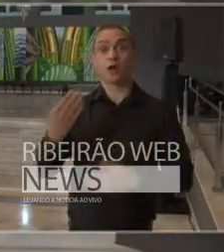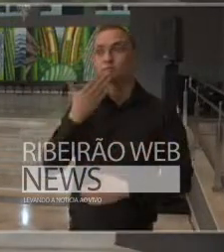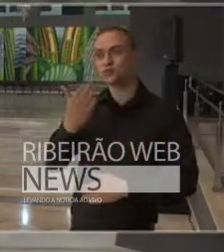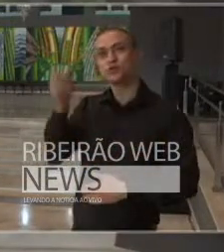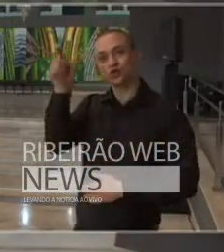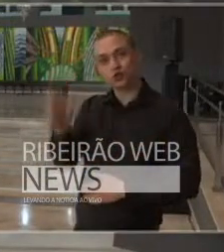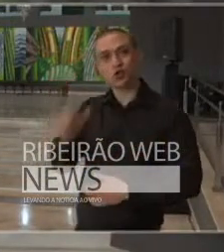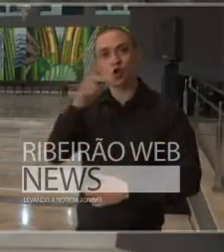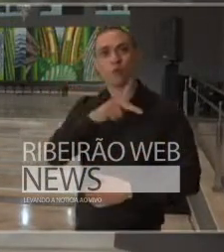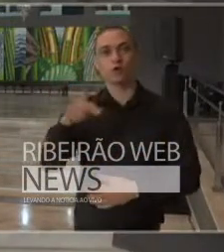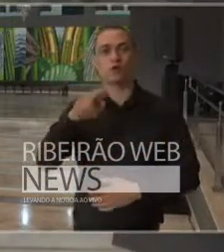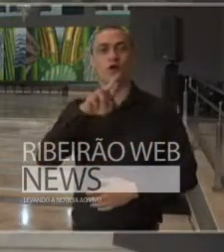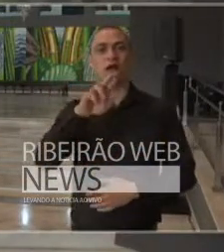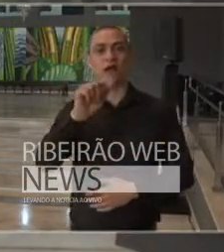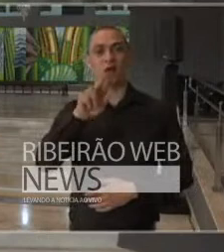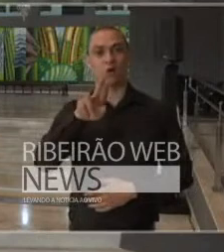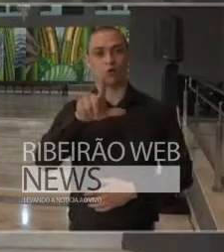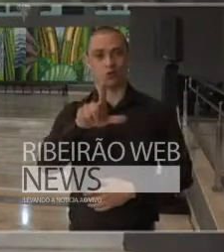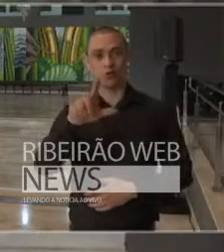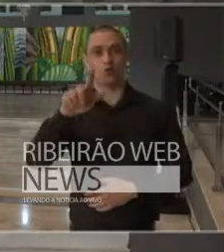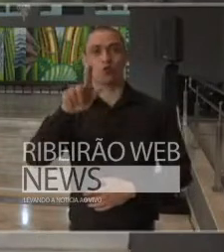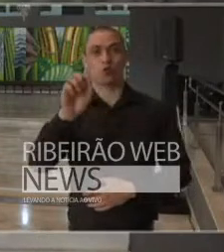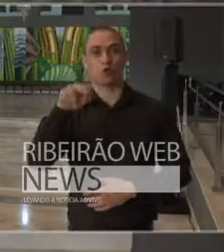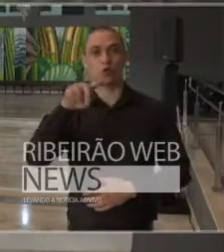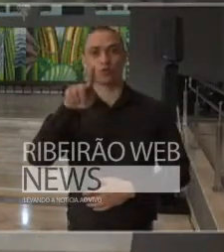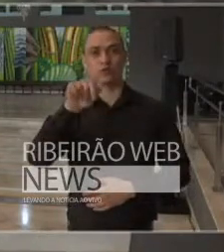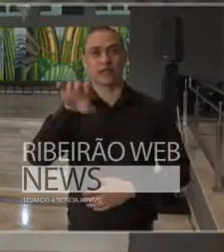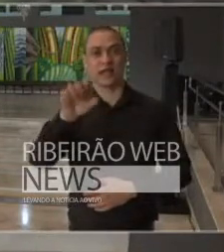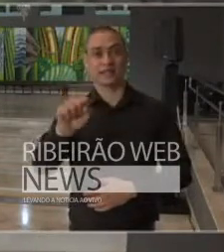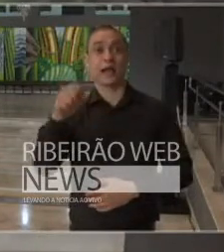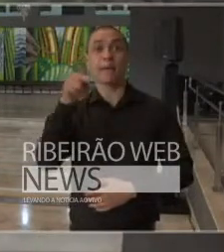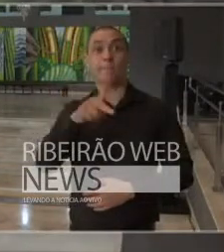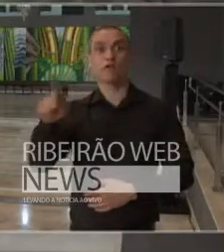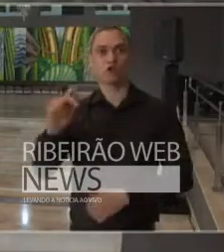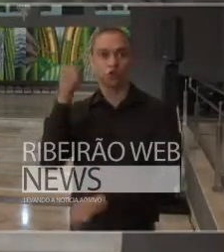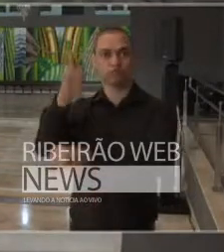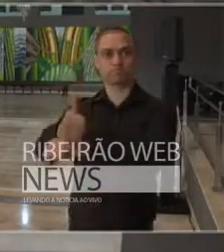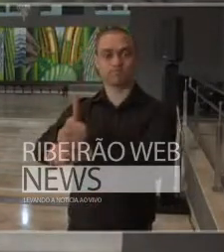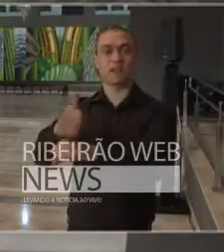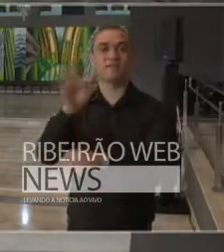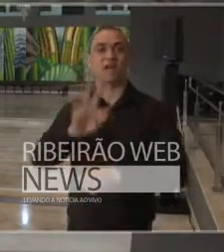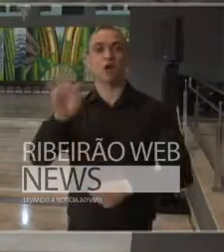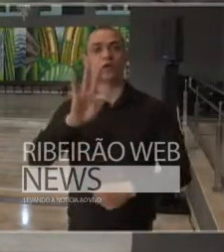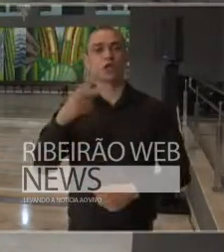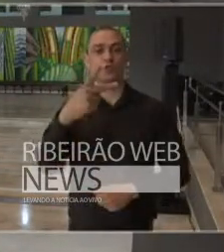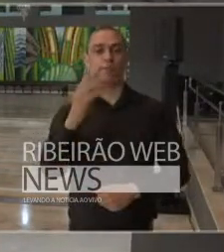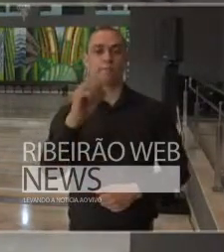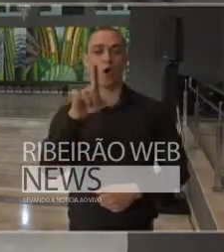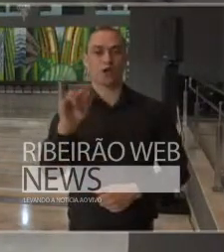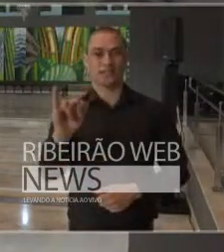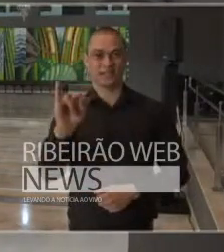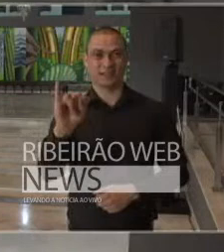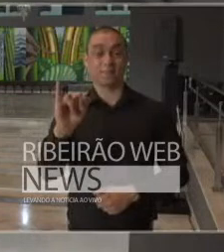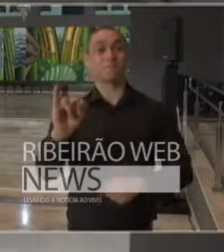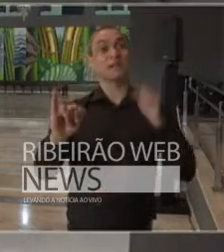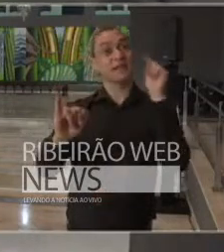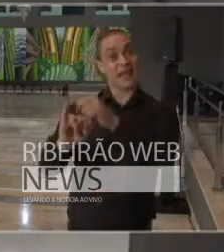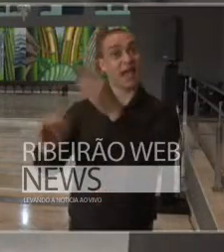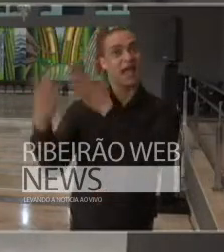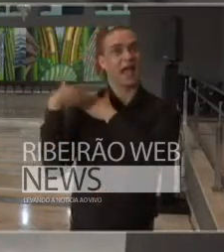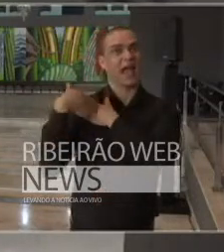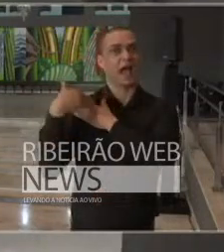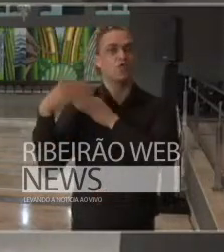o professor Raul Gonzalez, que é professor titular da Escola Politécnica, da Poli, e responsável pela